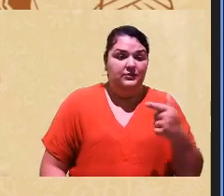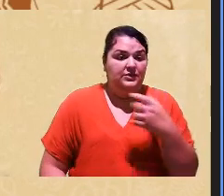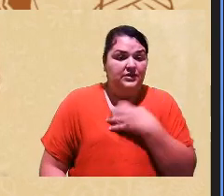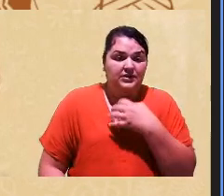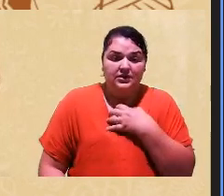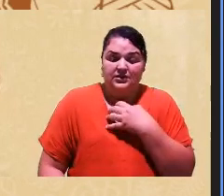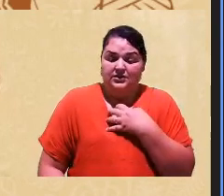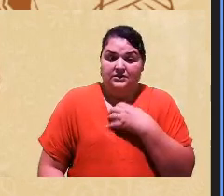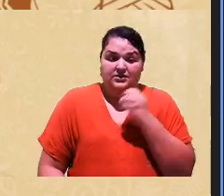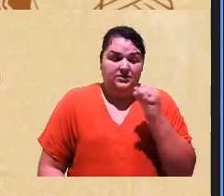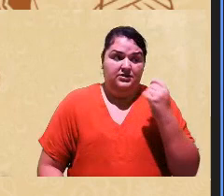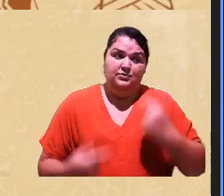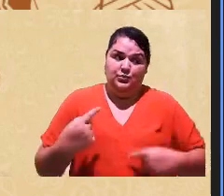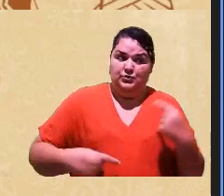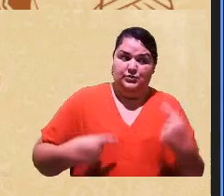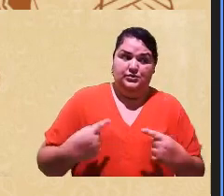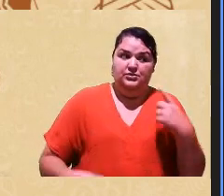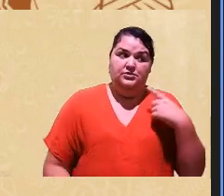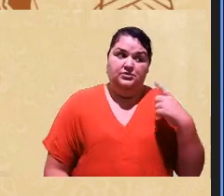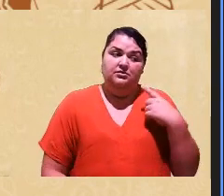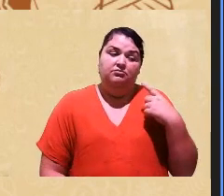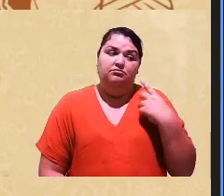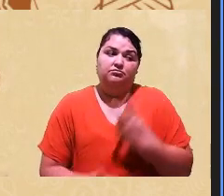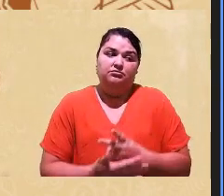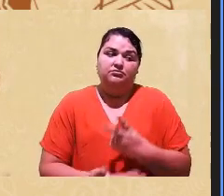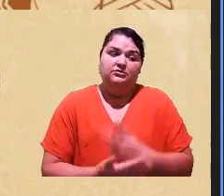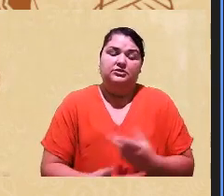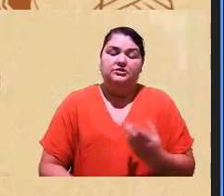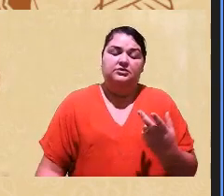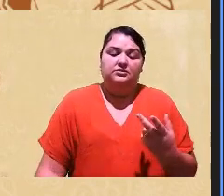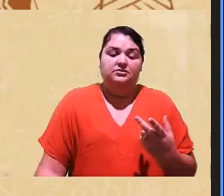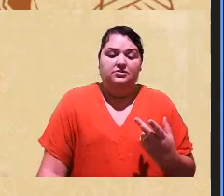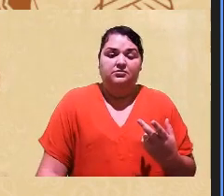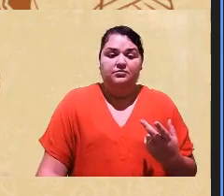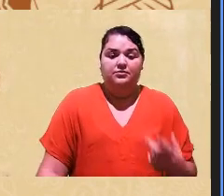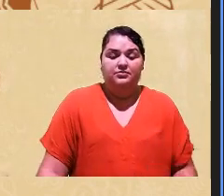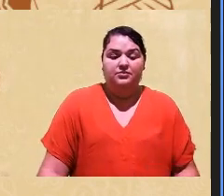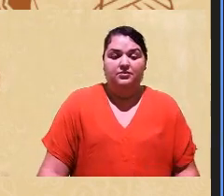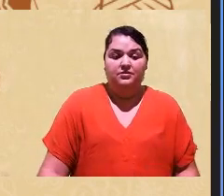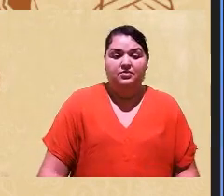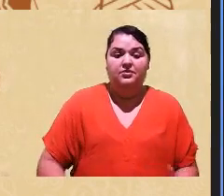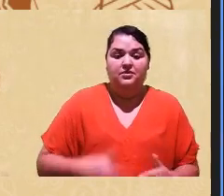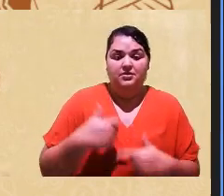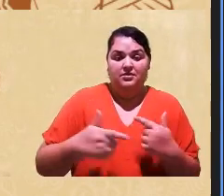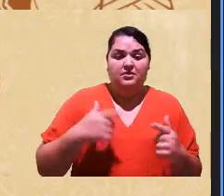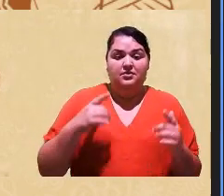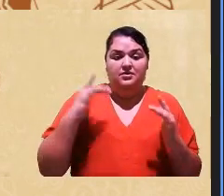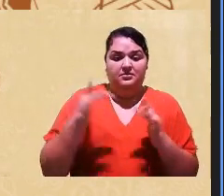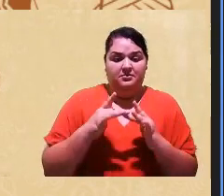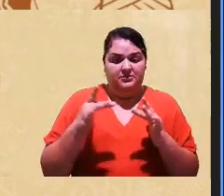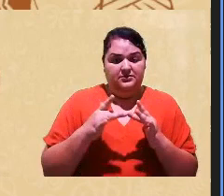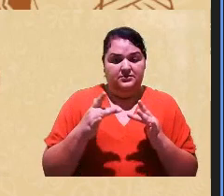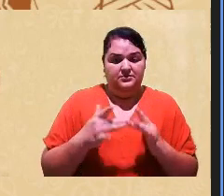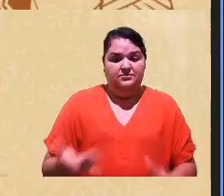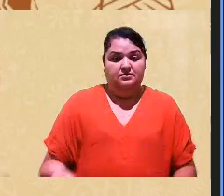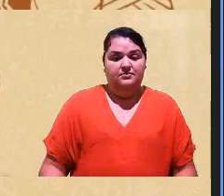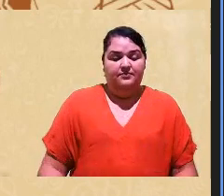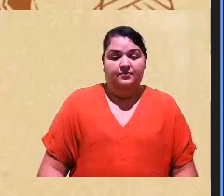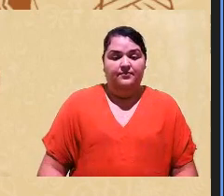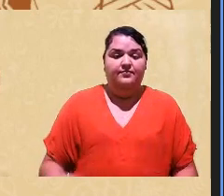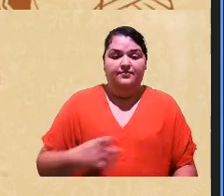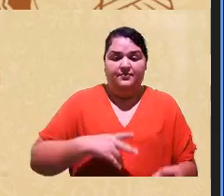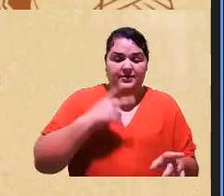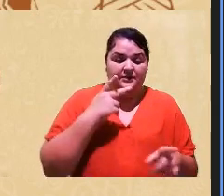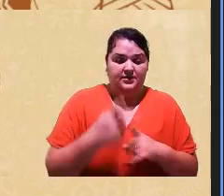a política vem para justamente trabalhar com reparação mas também para impactar no